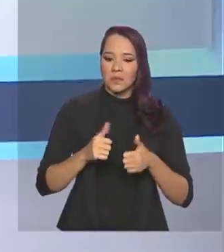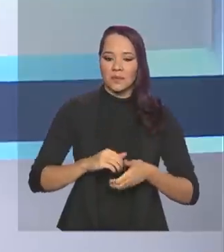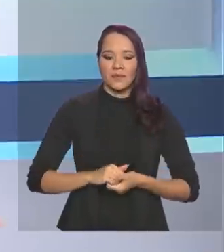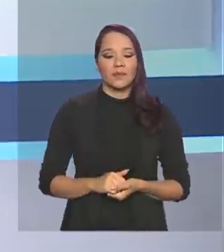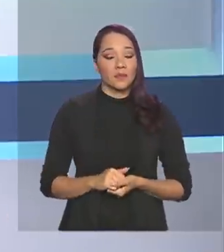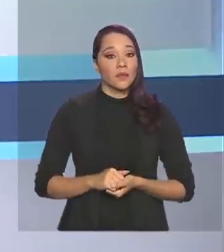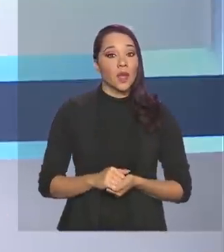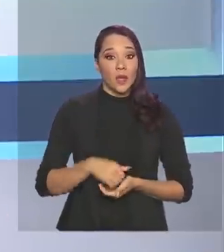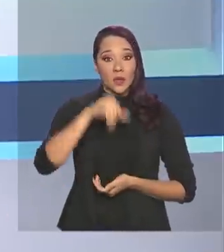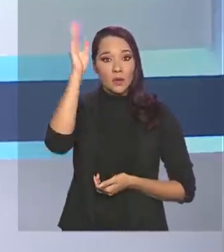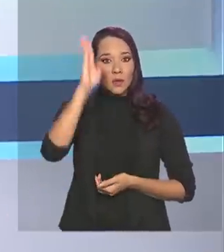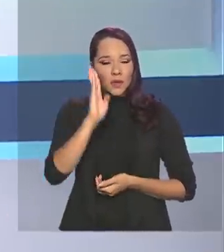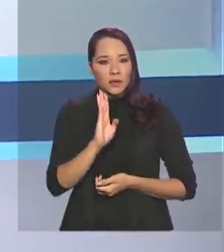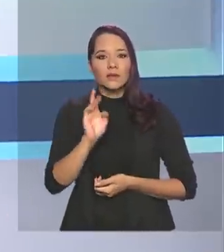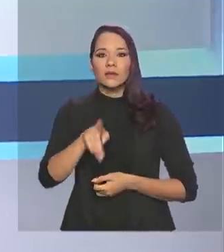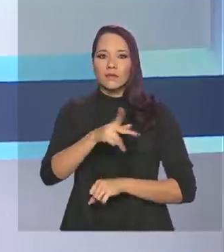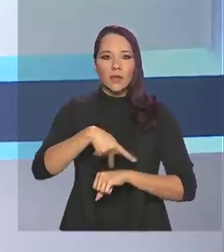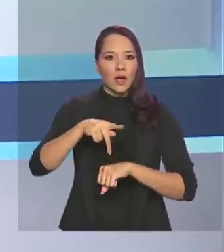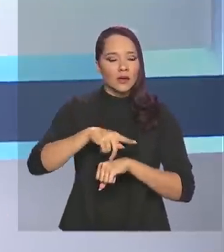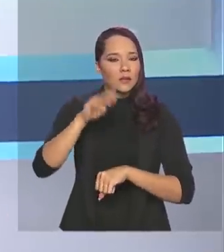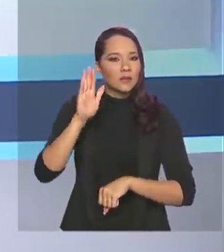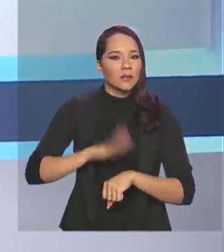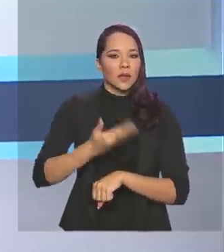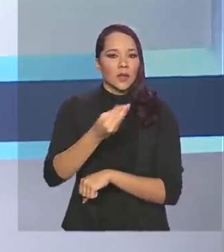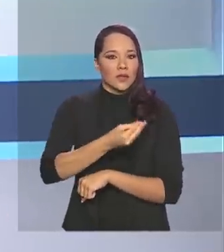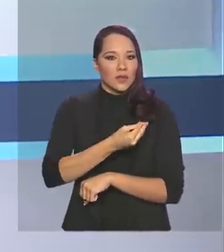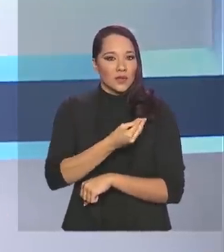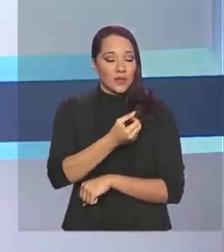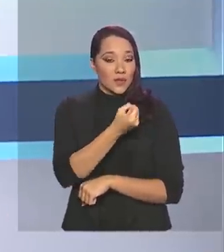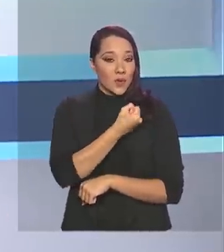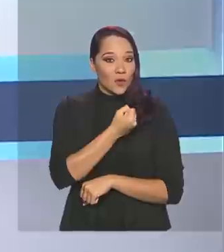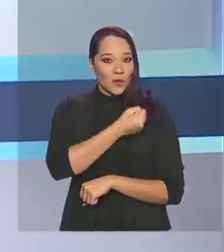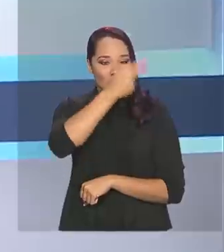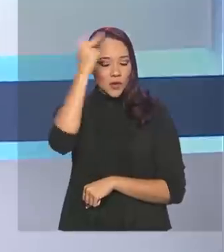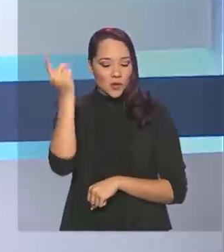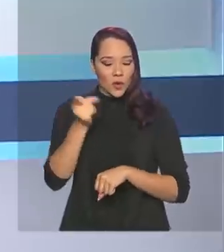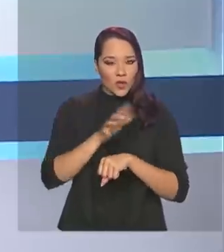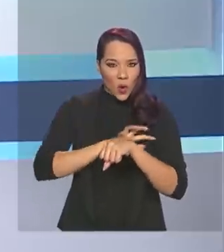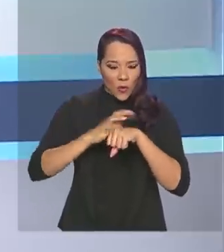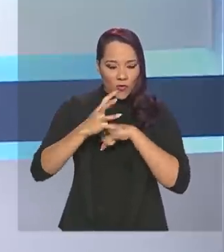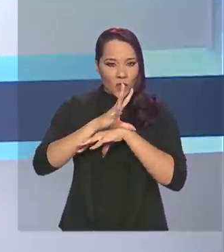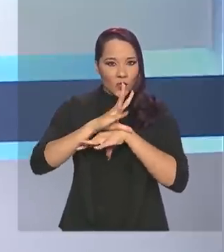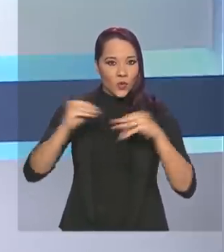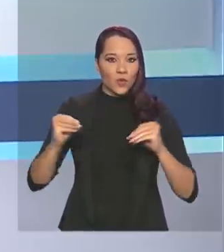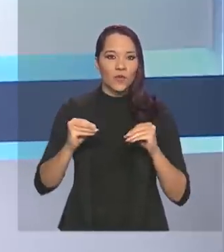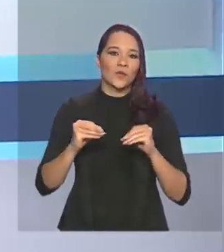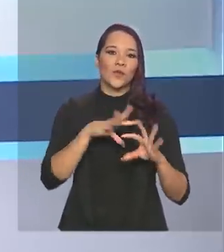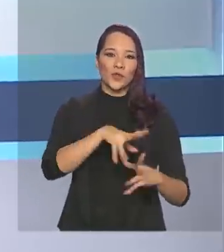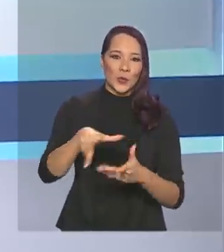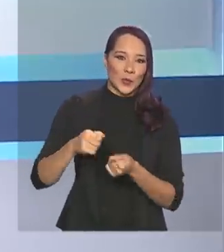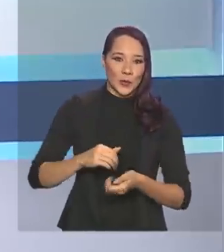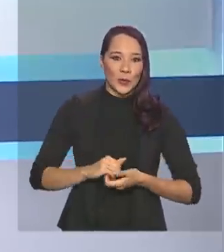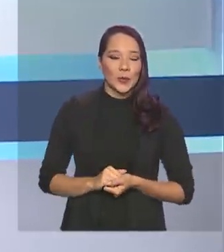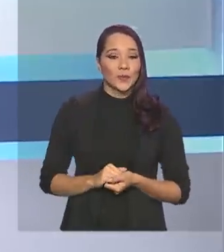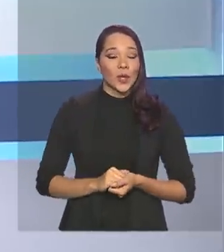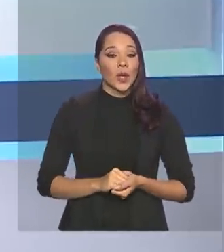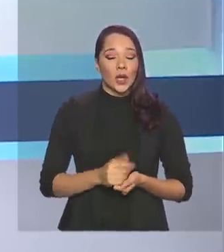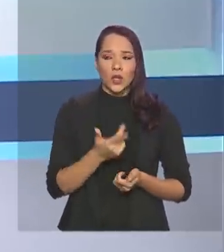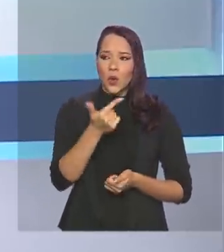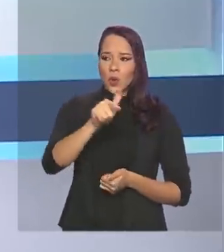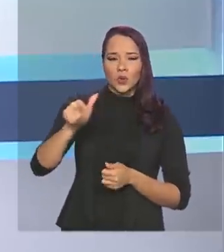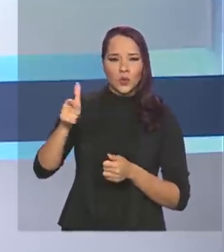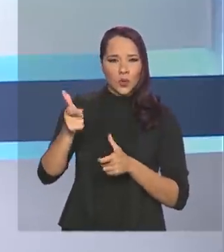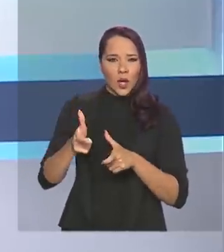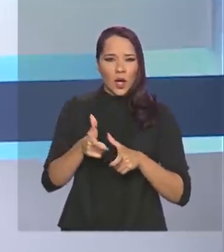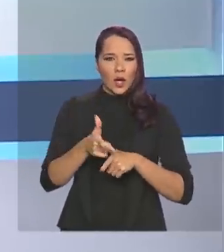E o Brasil é o país com o maior número de recuperados da Covid-19 no mundo. Em algumas regiões, o número de casos e de